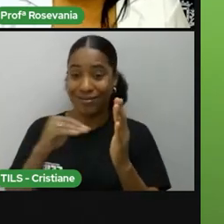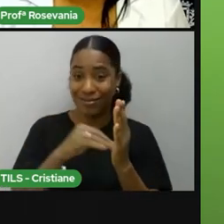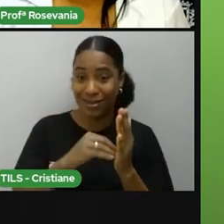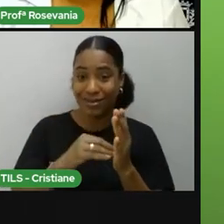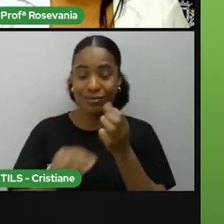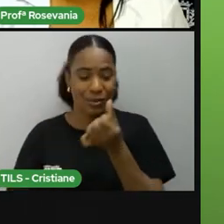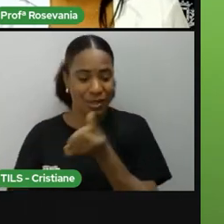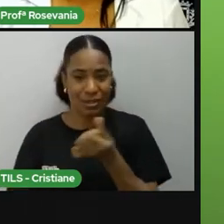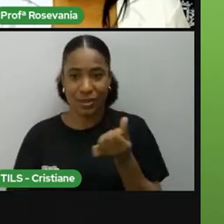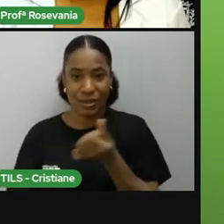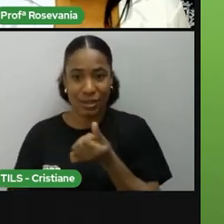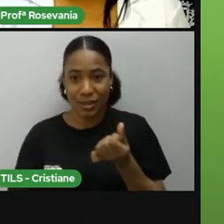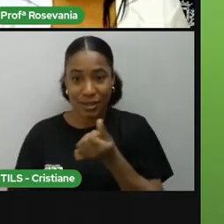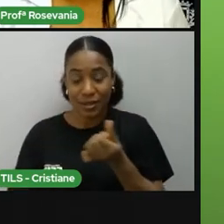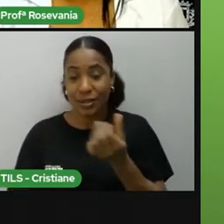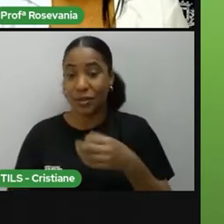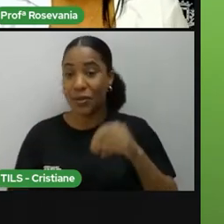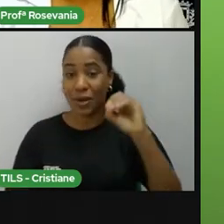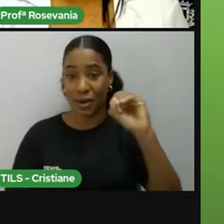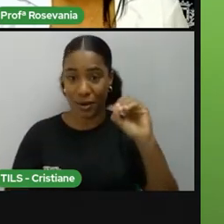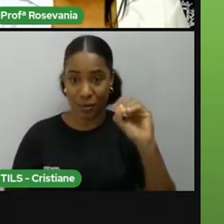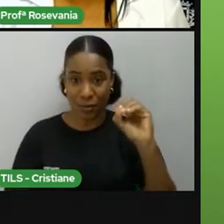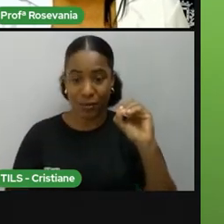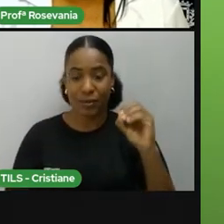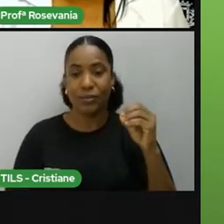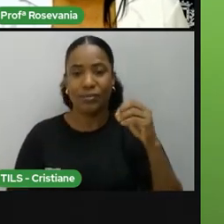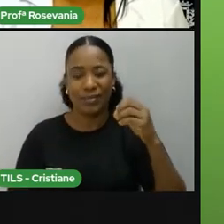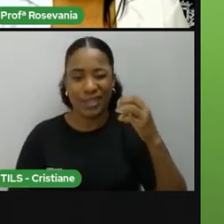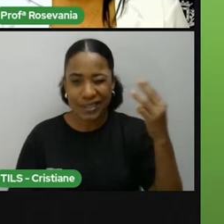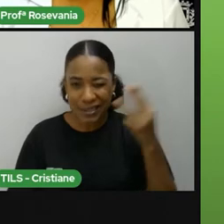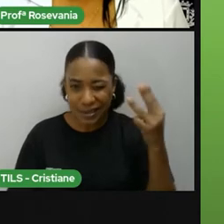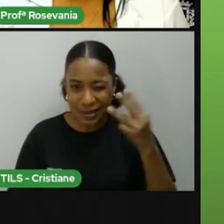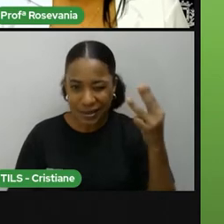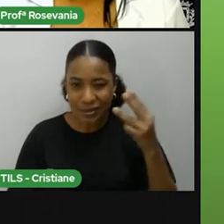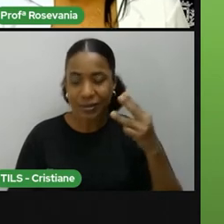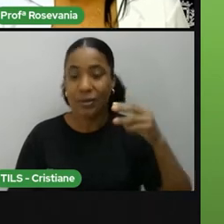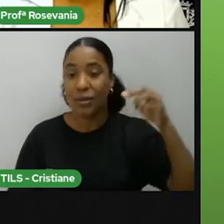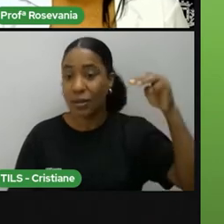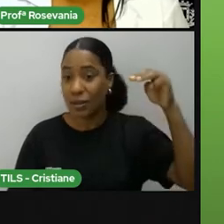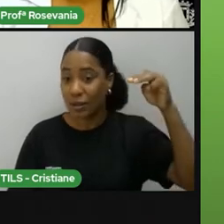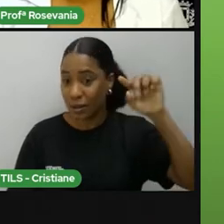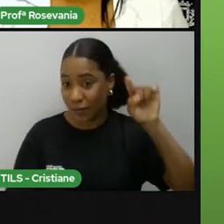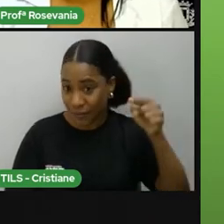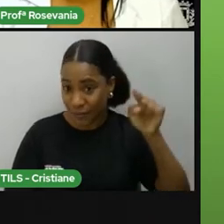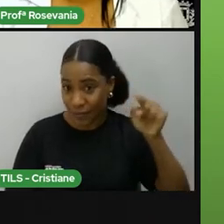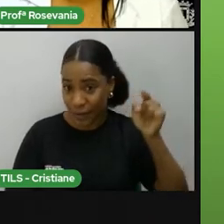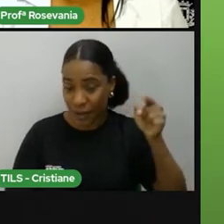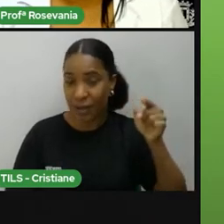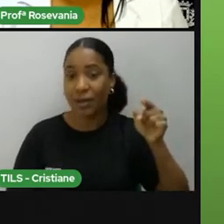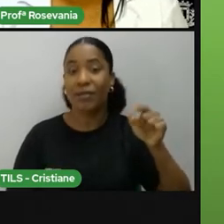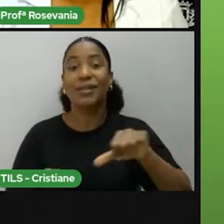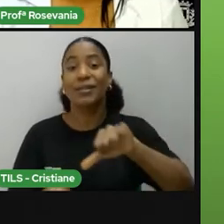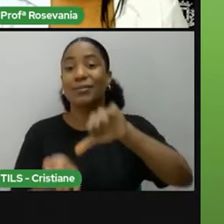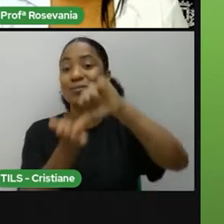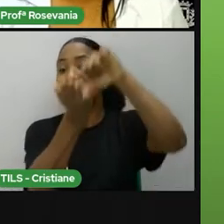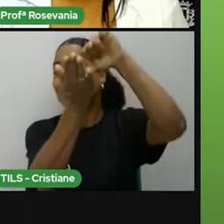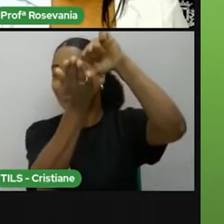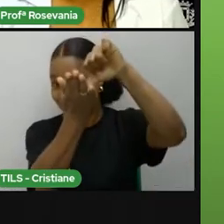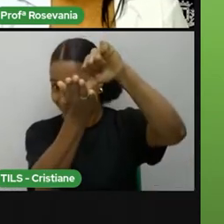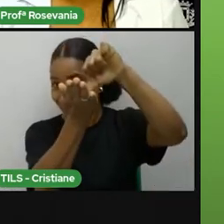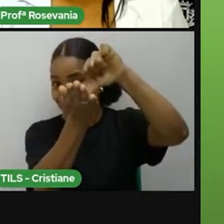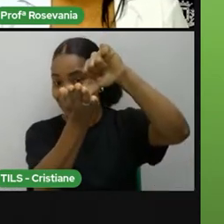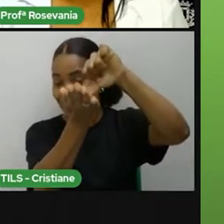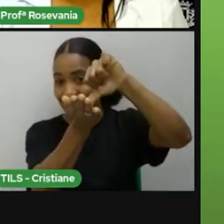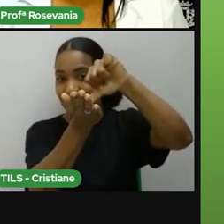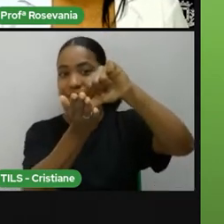graus, né, e 33 minutos, a gente vai achar o círculo polar ártico, que aqui